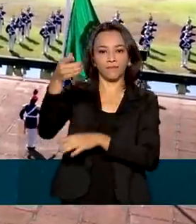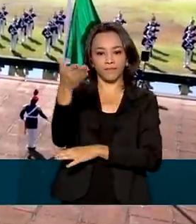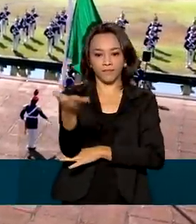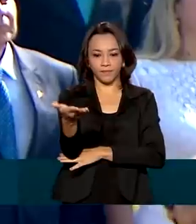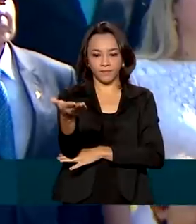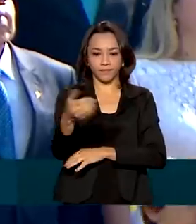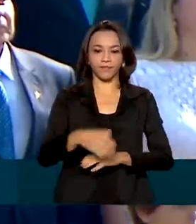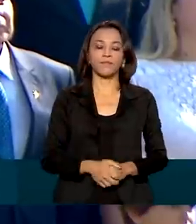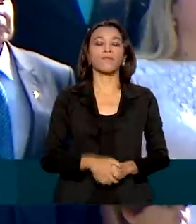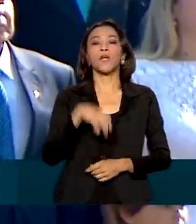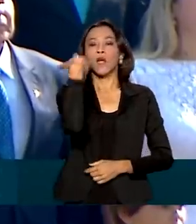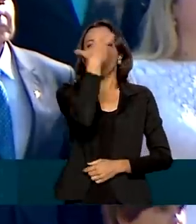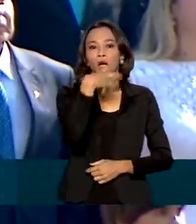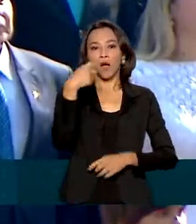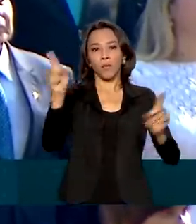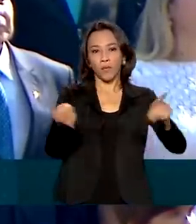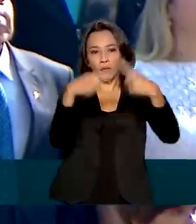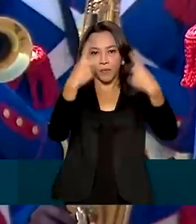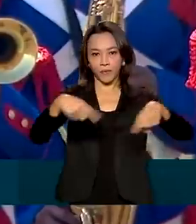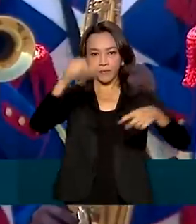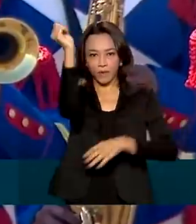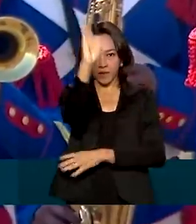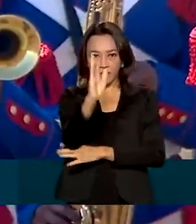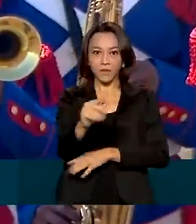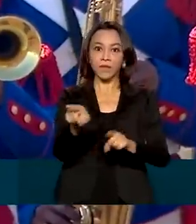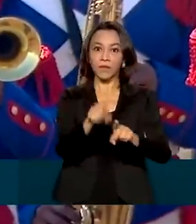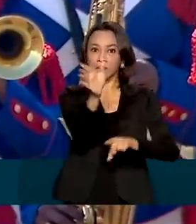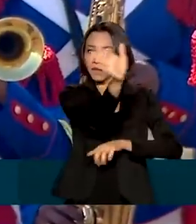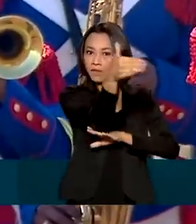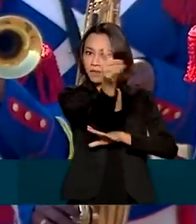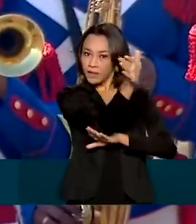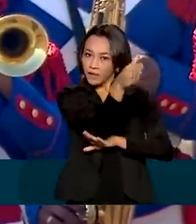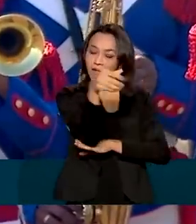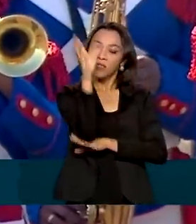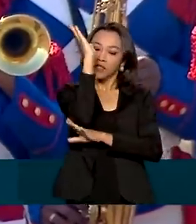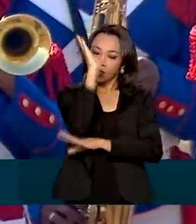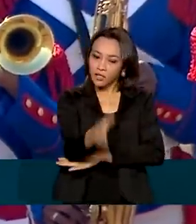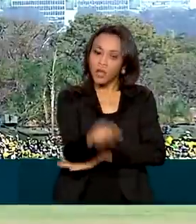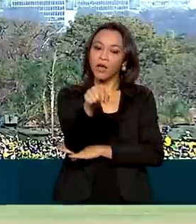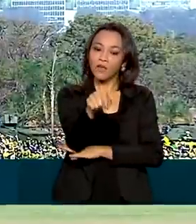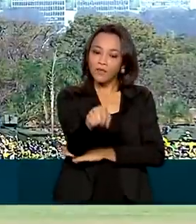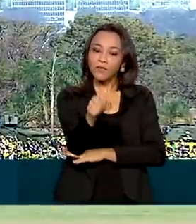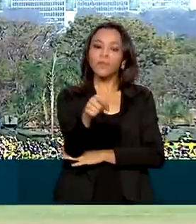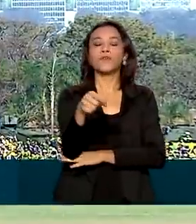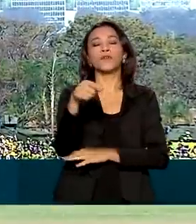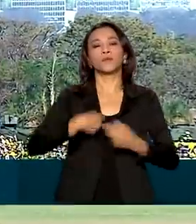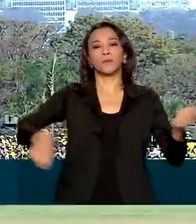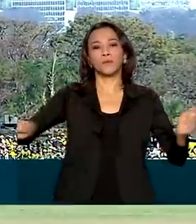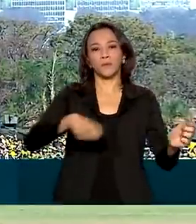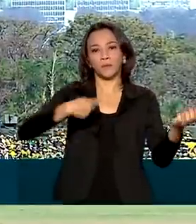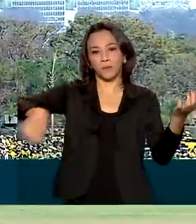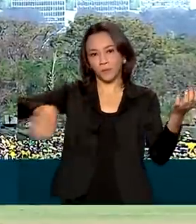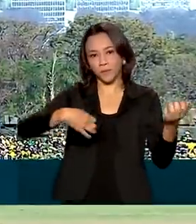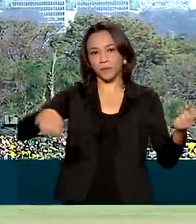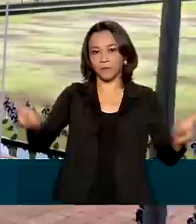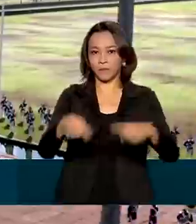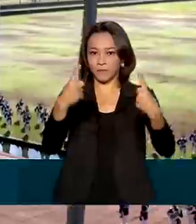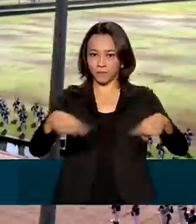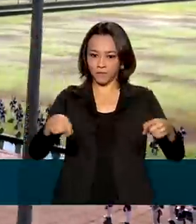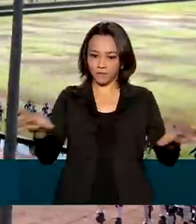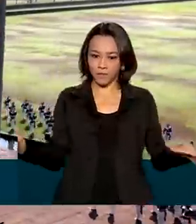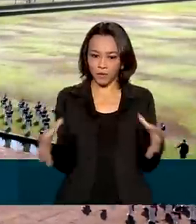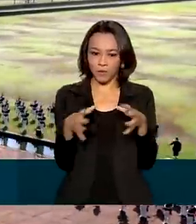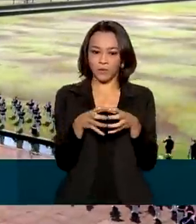O hino da independência e o hino nacional foram executados pela banda do cerimonial do Batalhão da Guarda Presidencial.